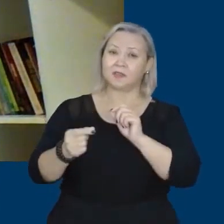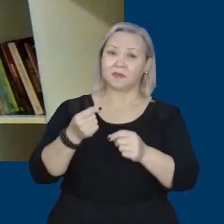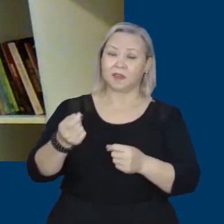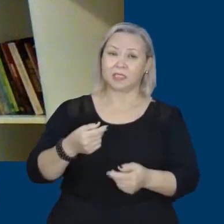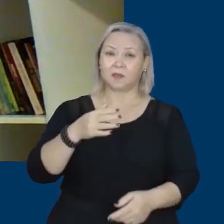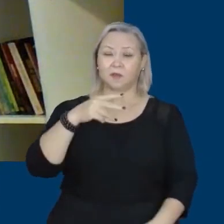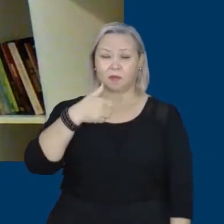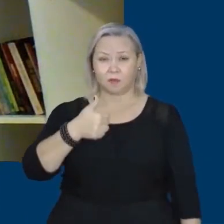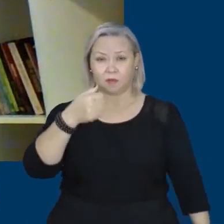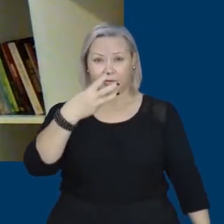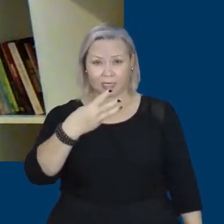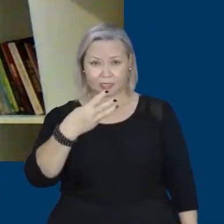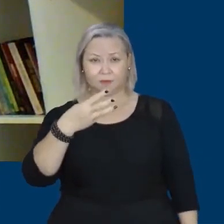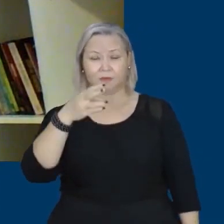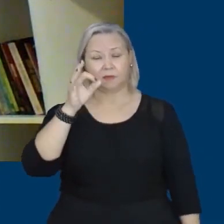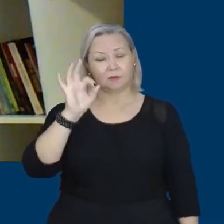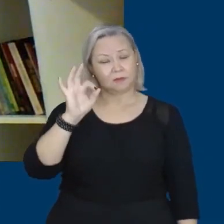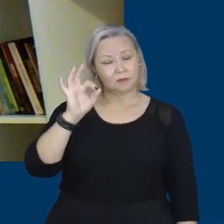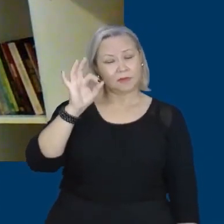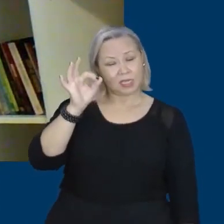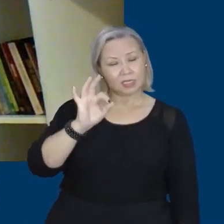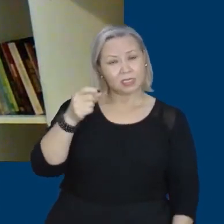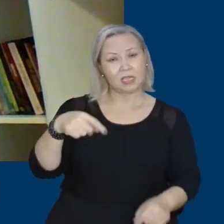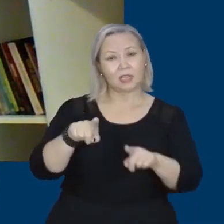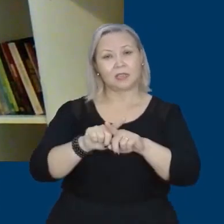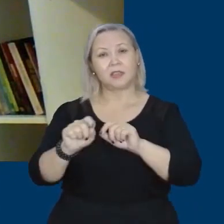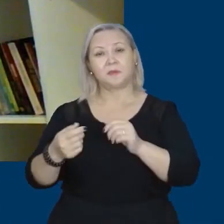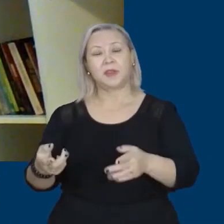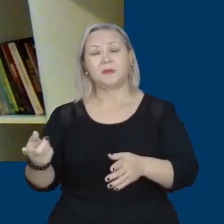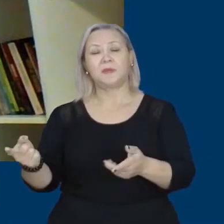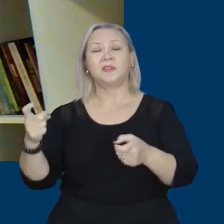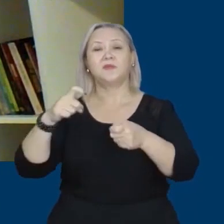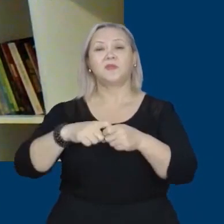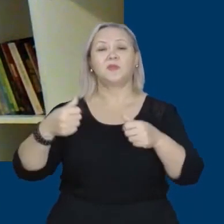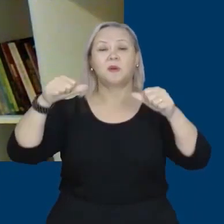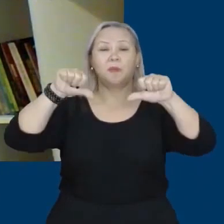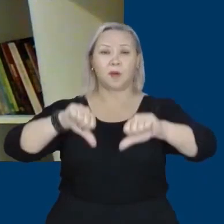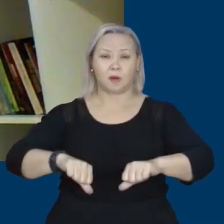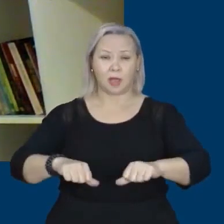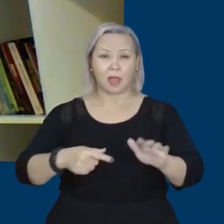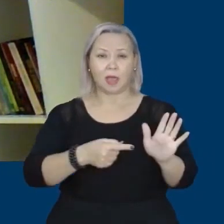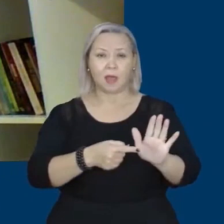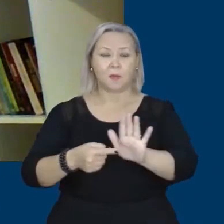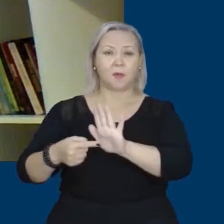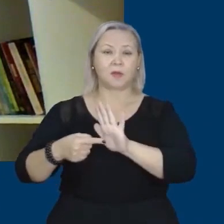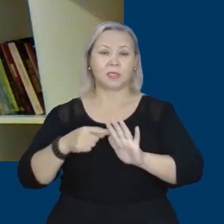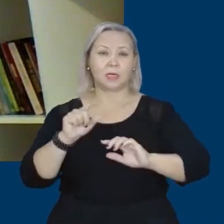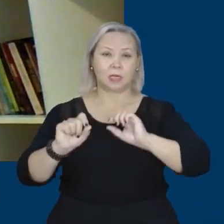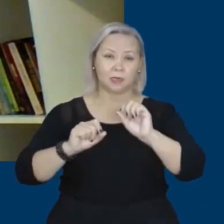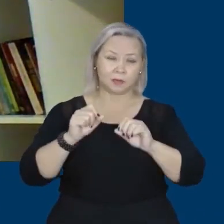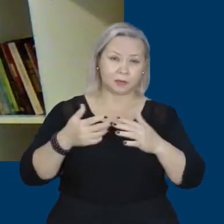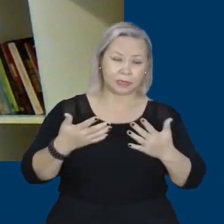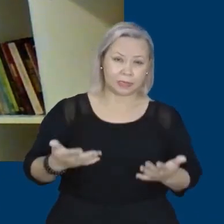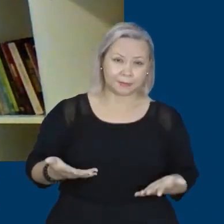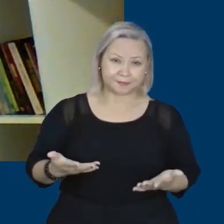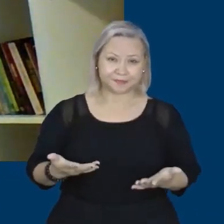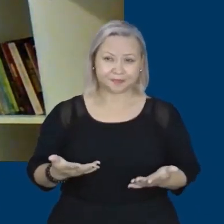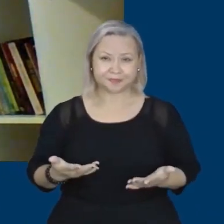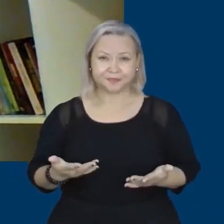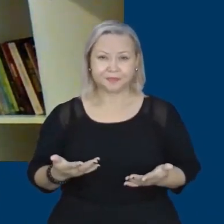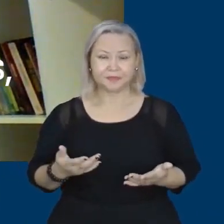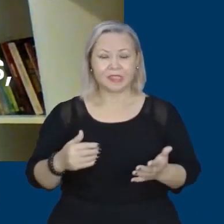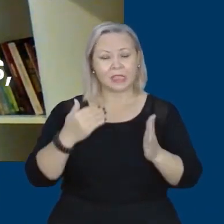do INSS, mas voltaram a piorar mostrando o seguinte, medidas, digamos assim, que servem